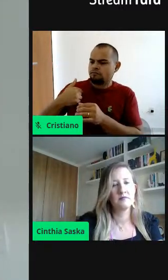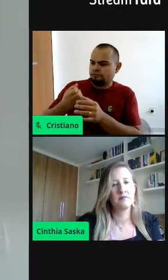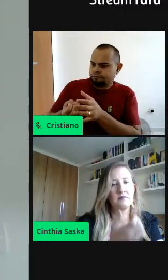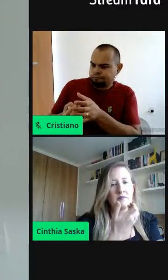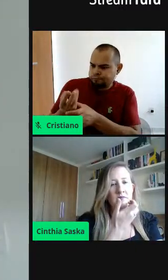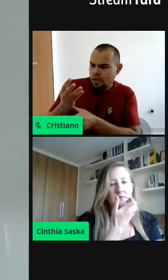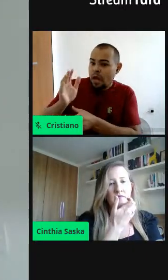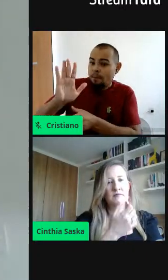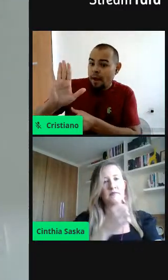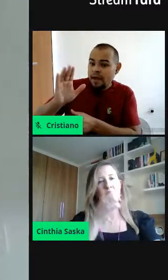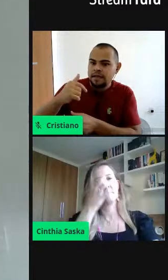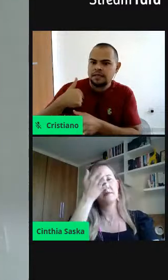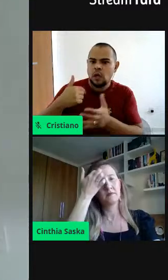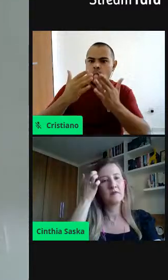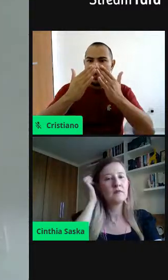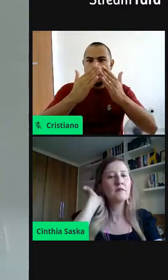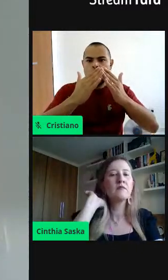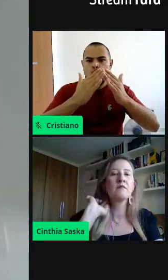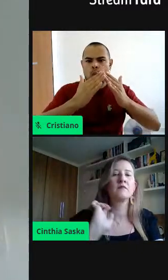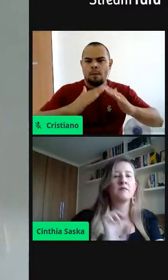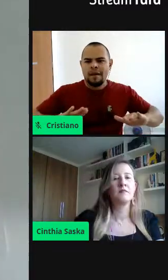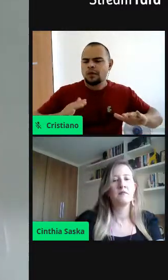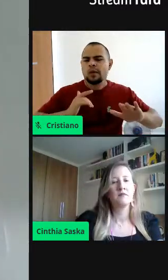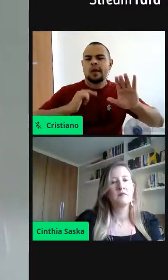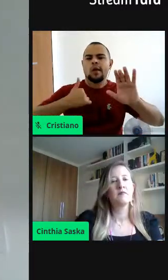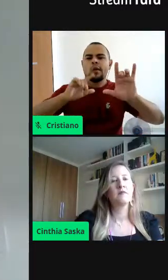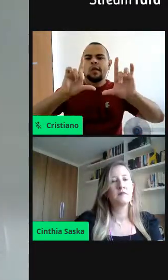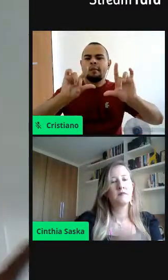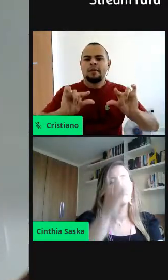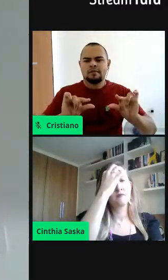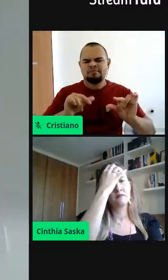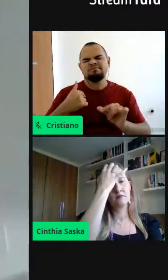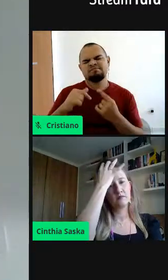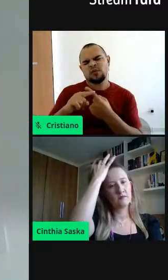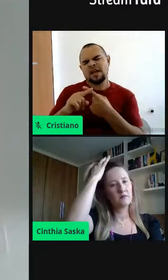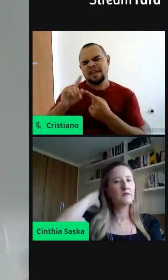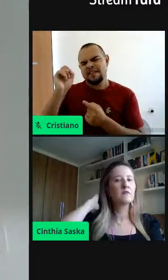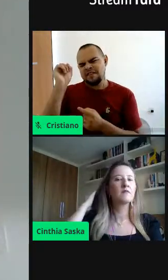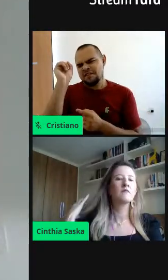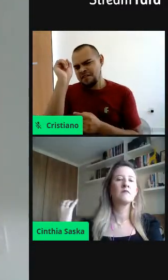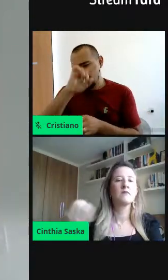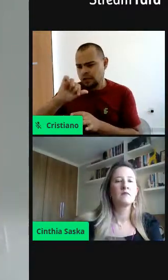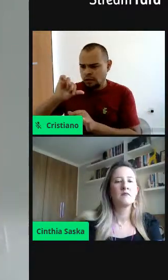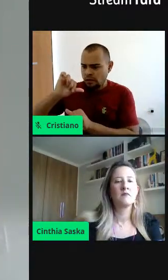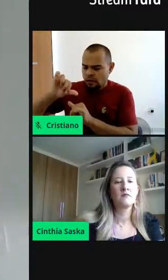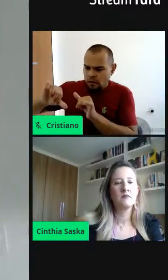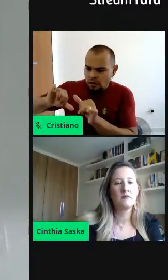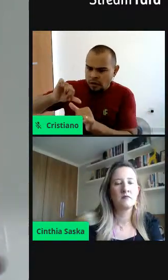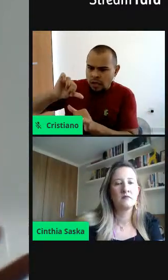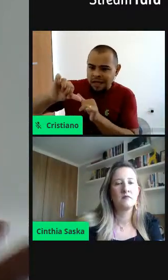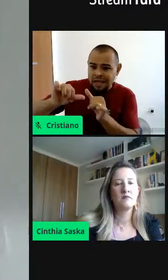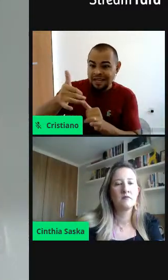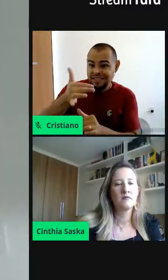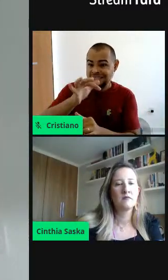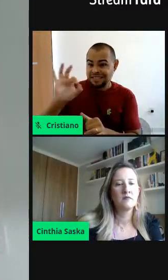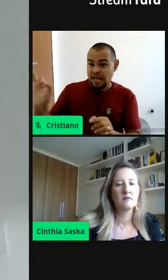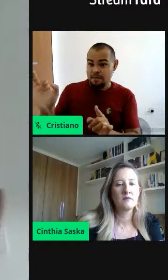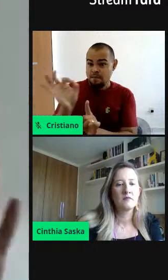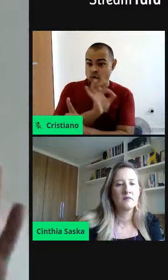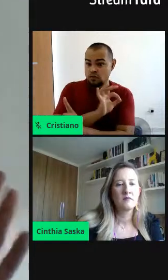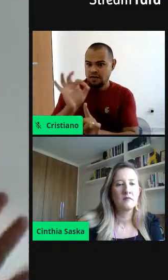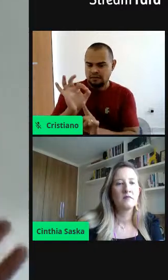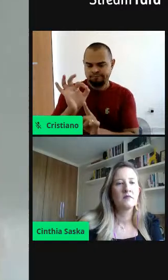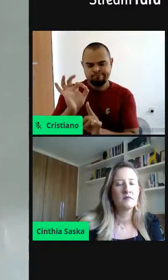compenso, né, porque é difícil realmente um processo de transformação ser incorporado 100%, né, ou, por exemplo, eu não,